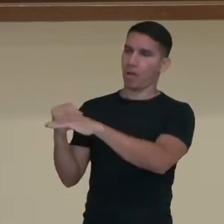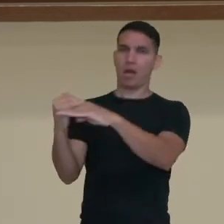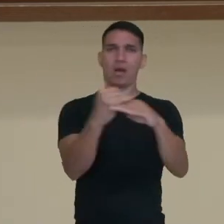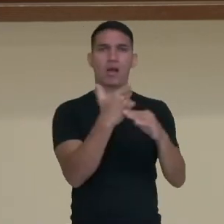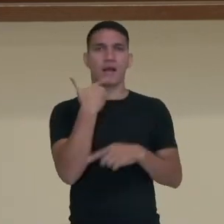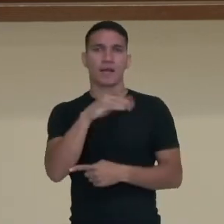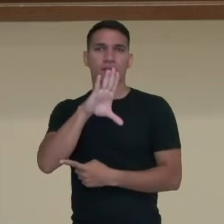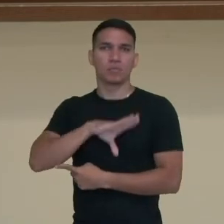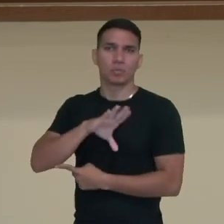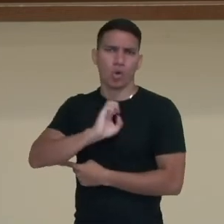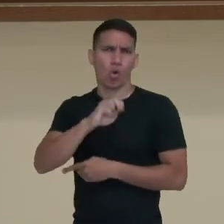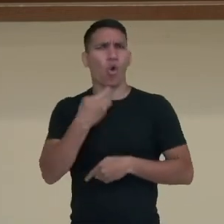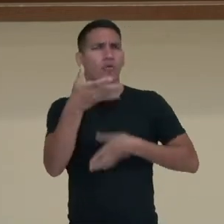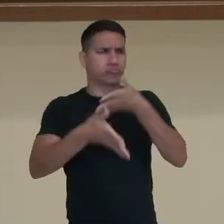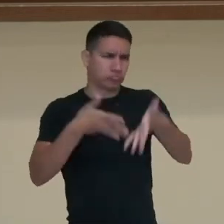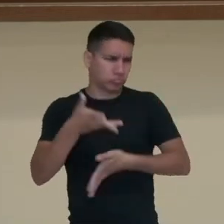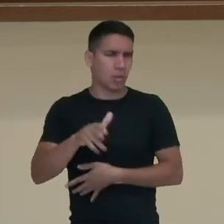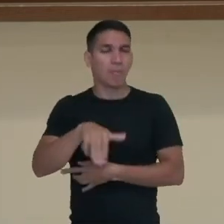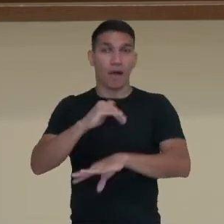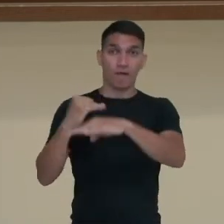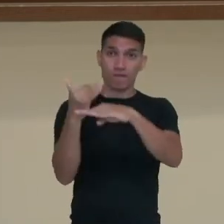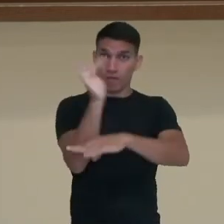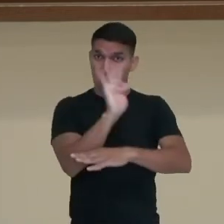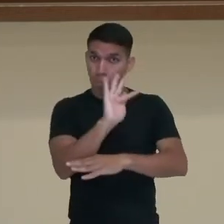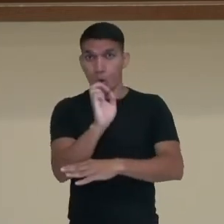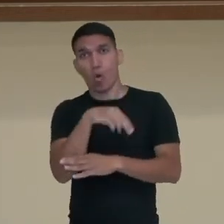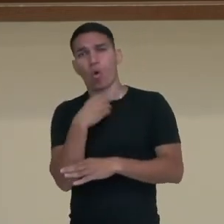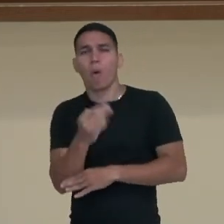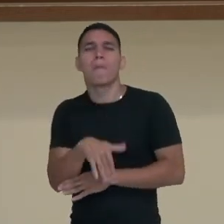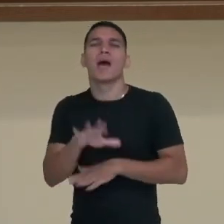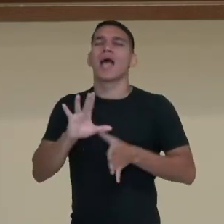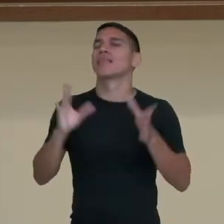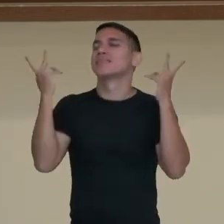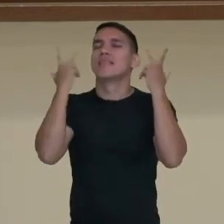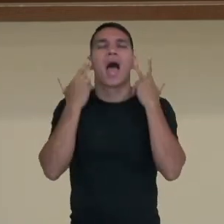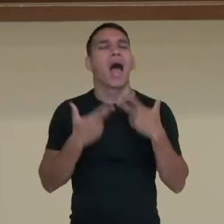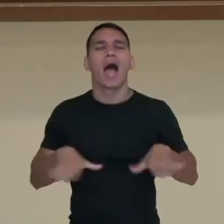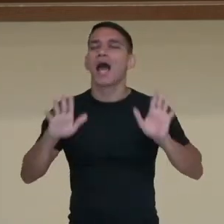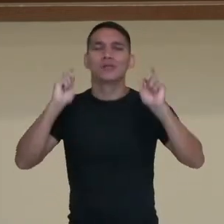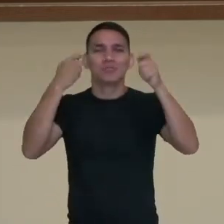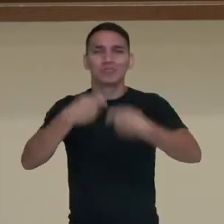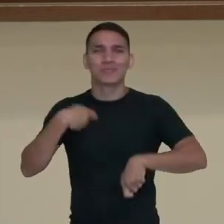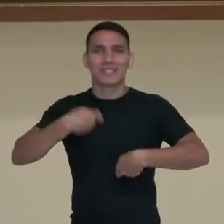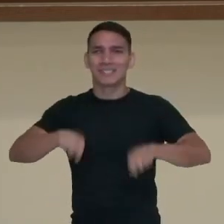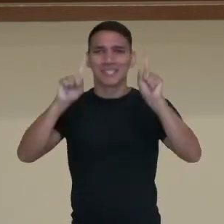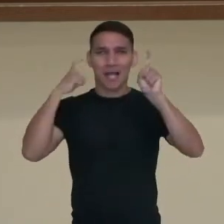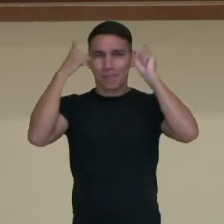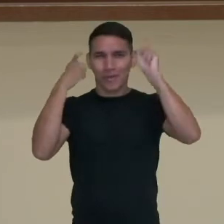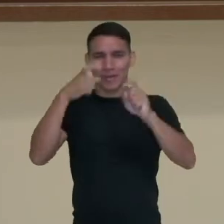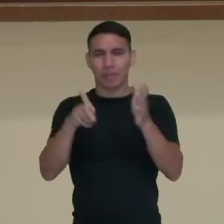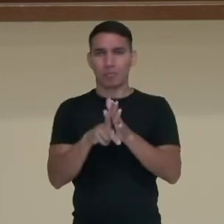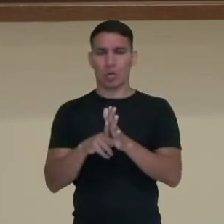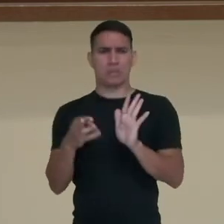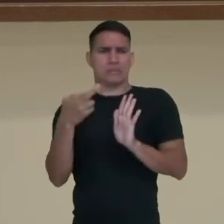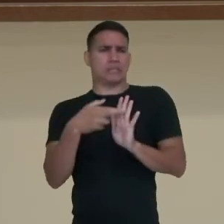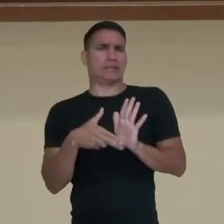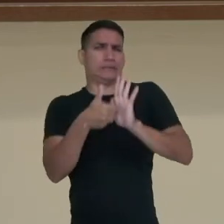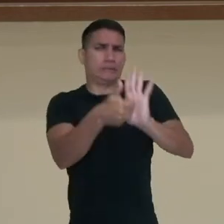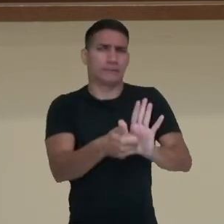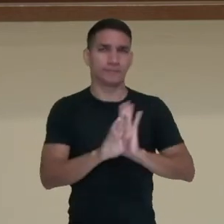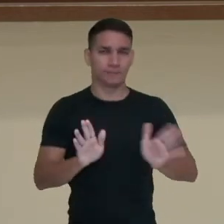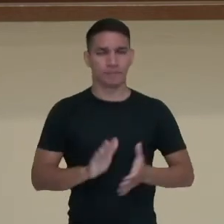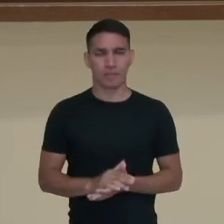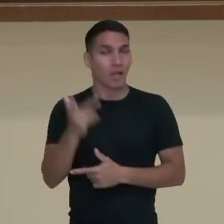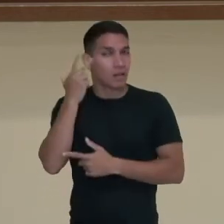portuguesa, uma linguagem mais formal, ou se usa uma linguagem mais espontânea, sem essa preocupação com a norma culta, né? Geralmente, a